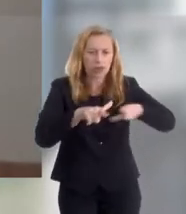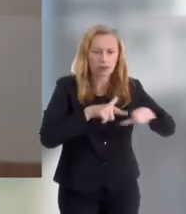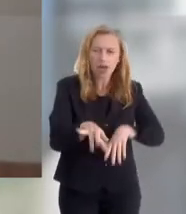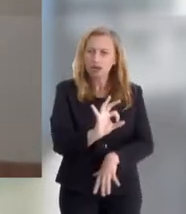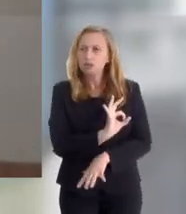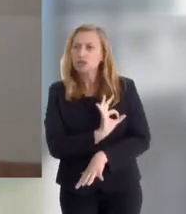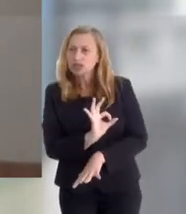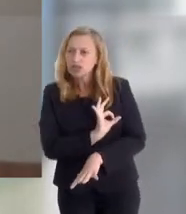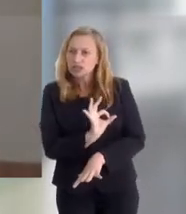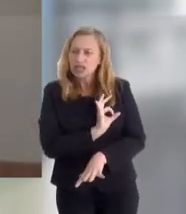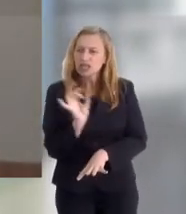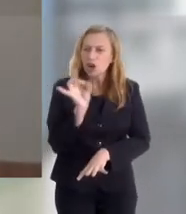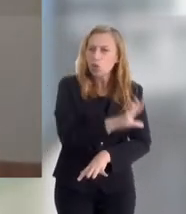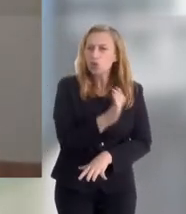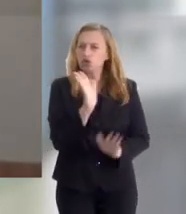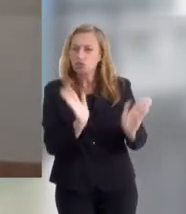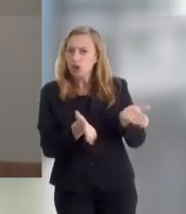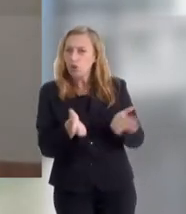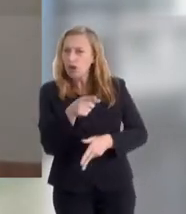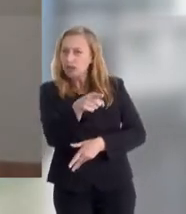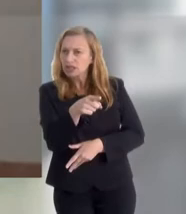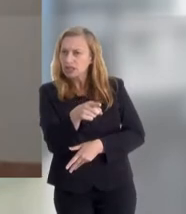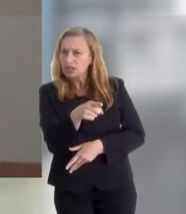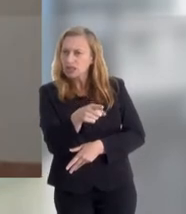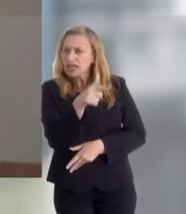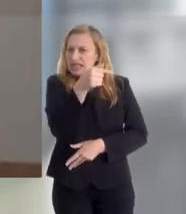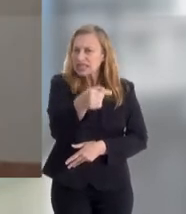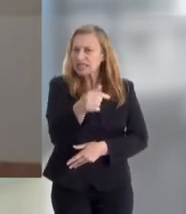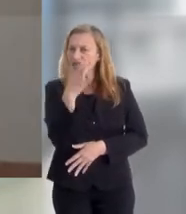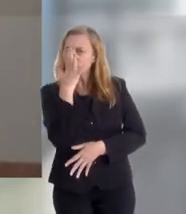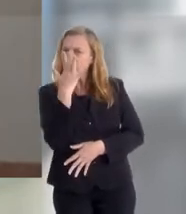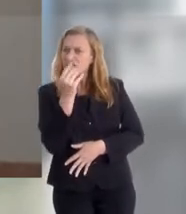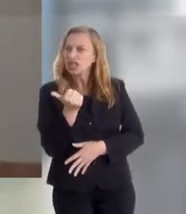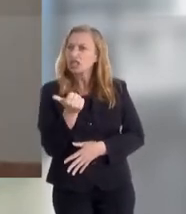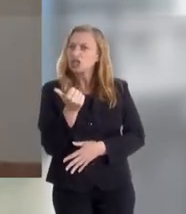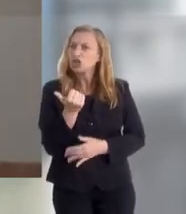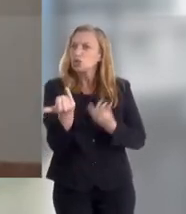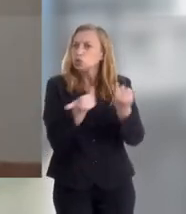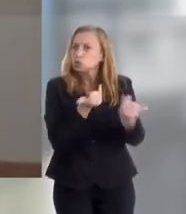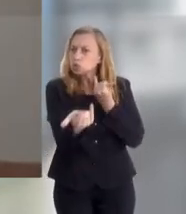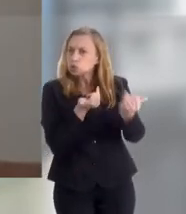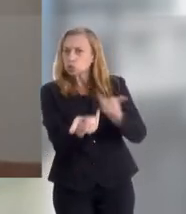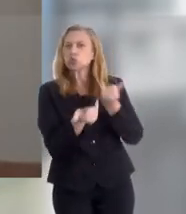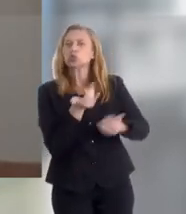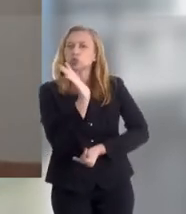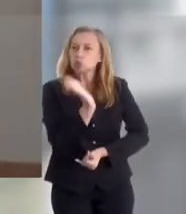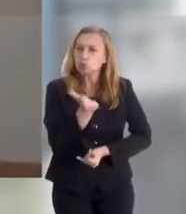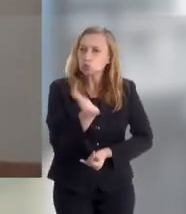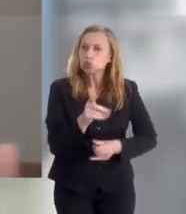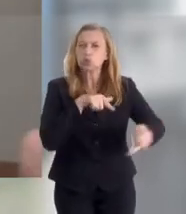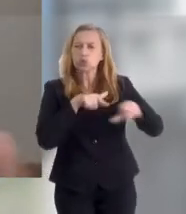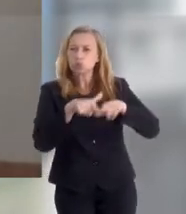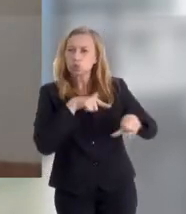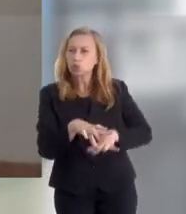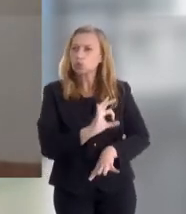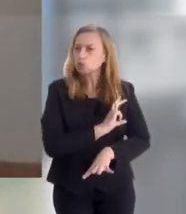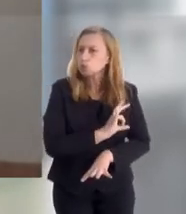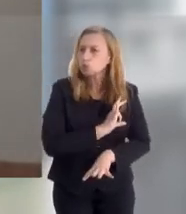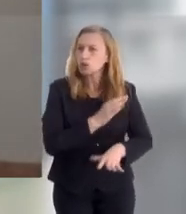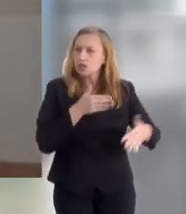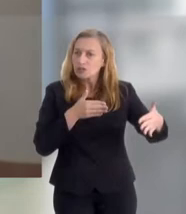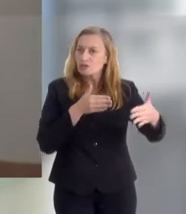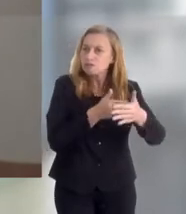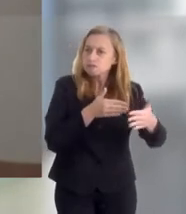operações policiais, dia 7 agora, último, Seguinte e fevereiro, dia 7 de fevereiro. Vieram notícias já de operações